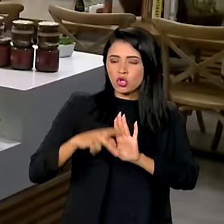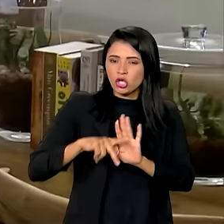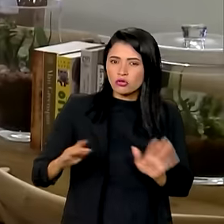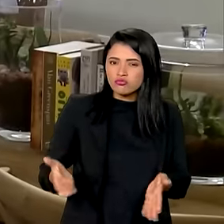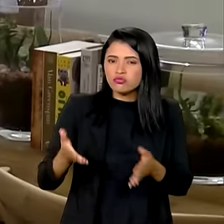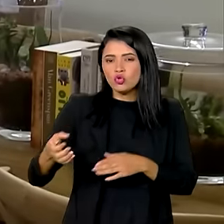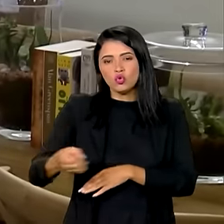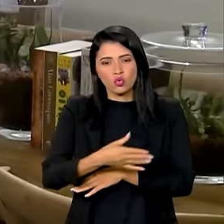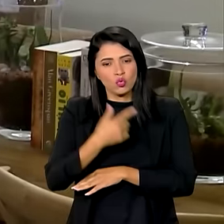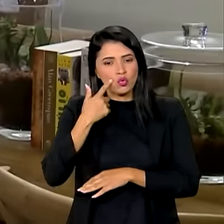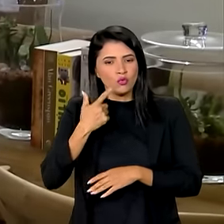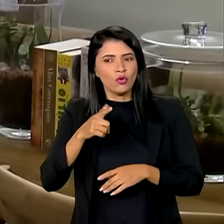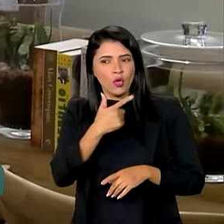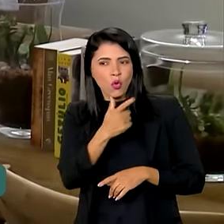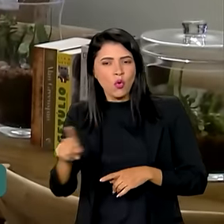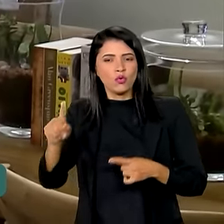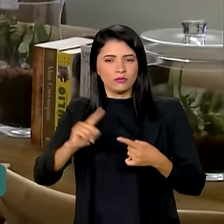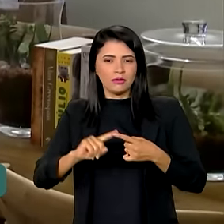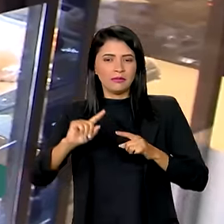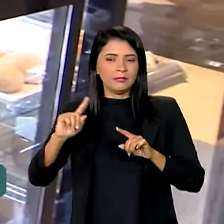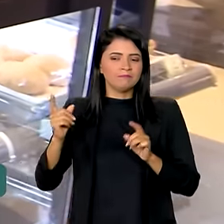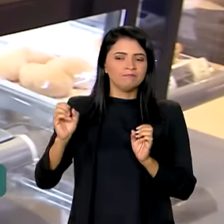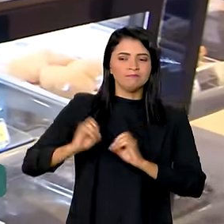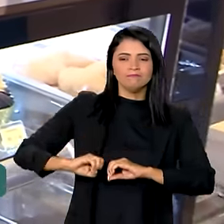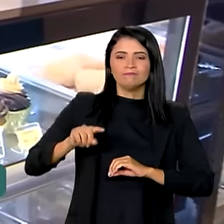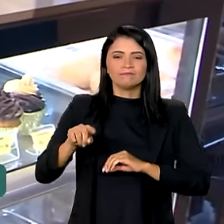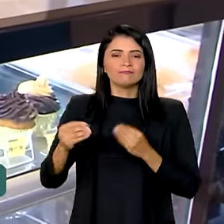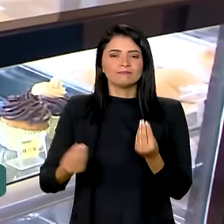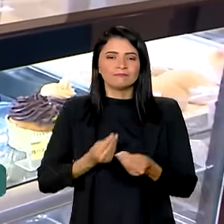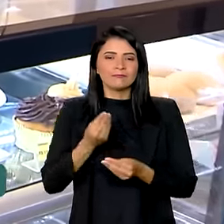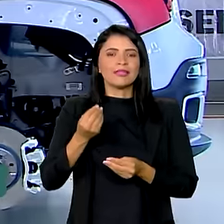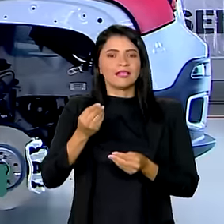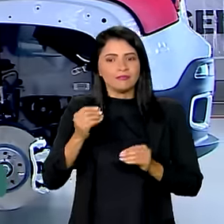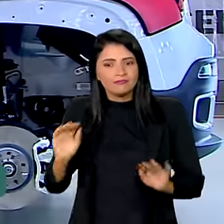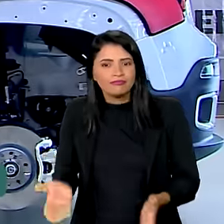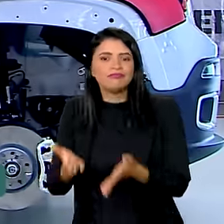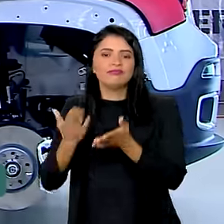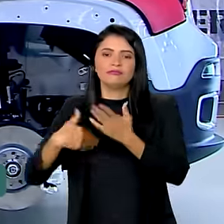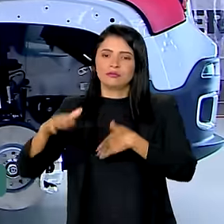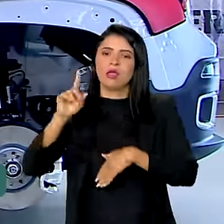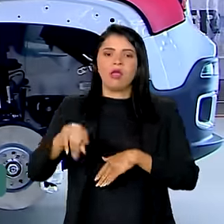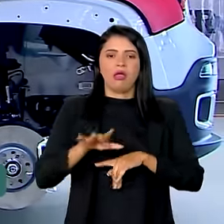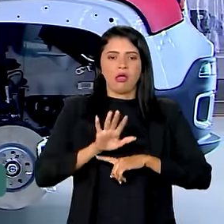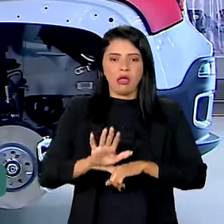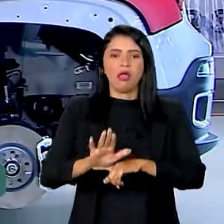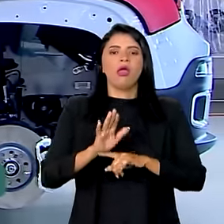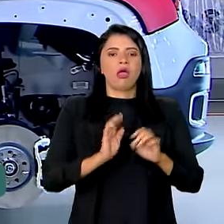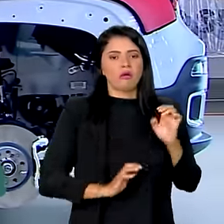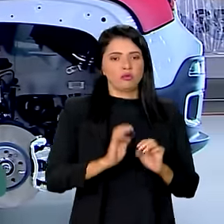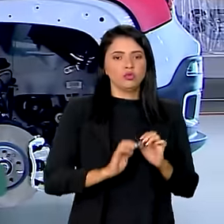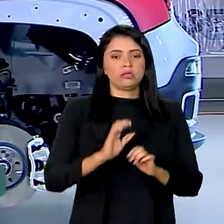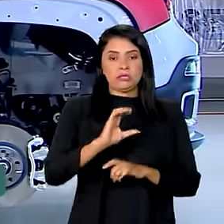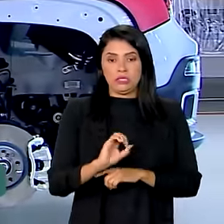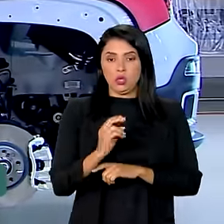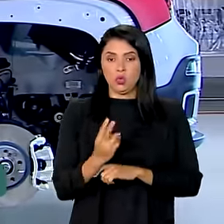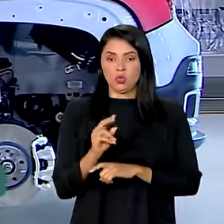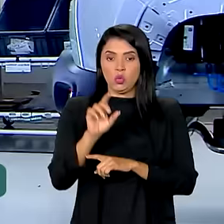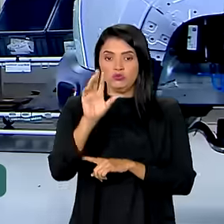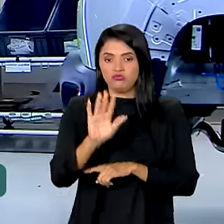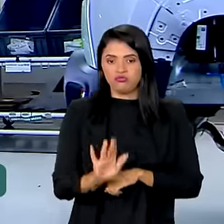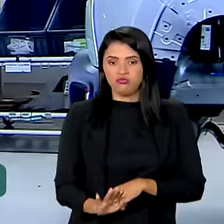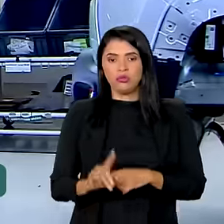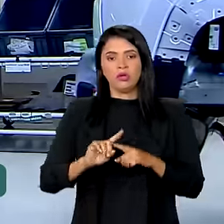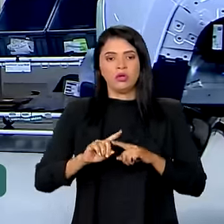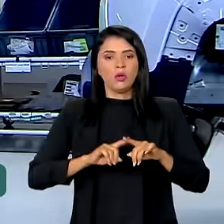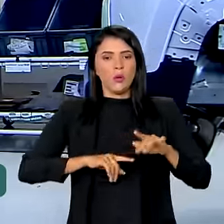apoio que impactam as pequenas e médias empresas são o incentivo à descarbonização da indústria e o programa Mover,